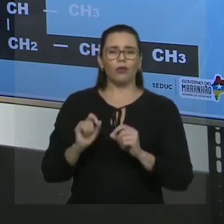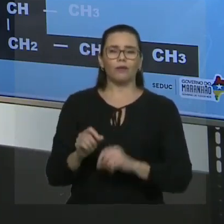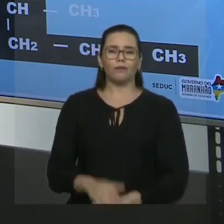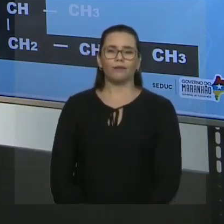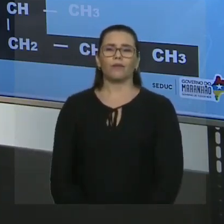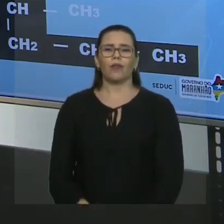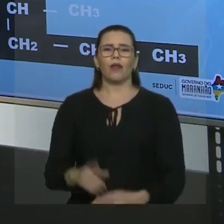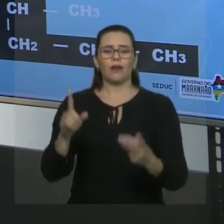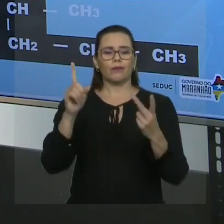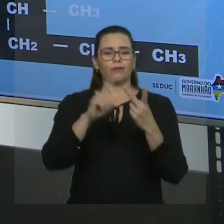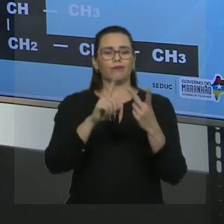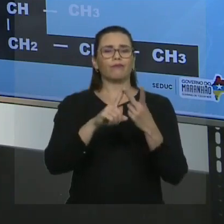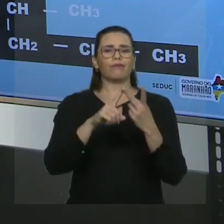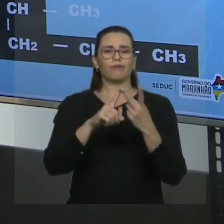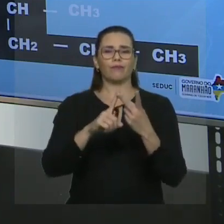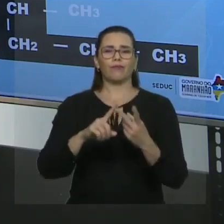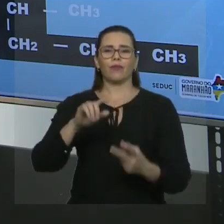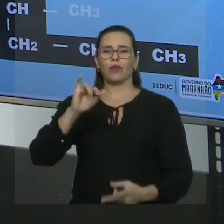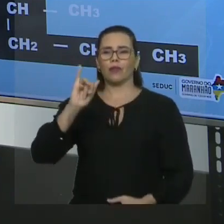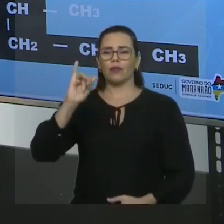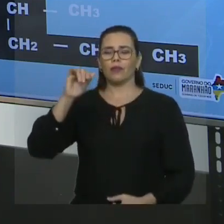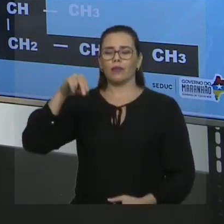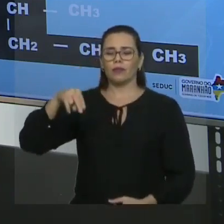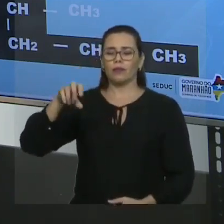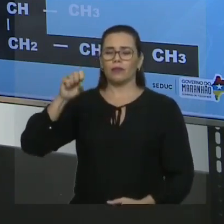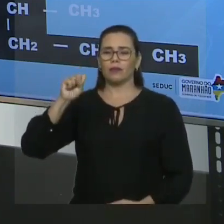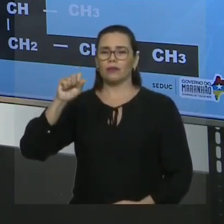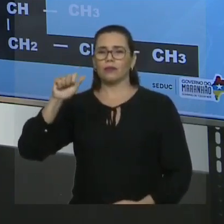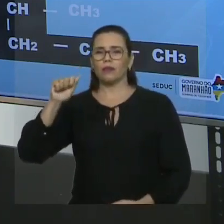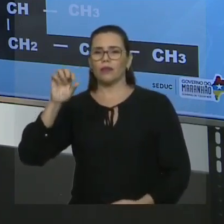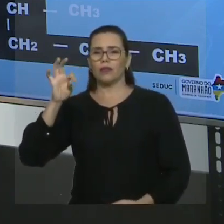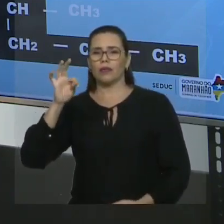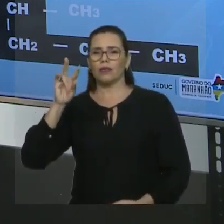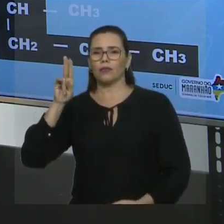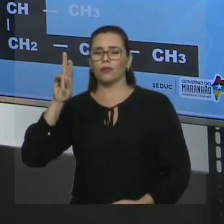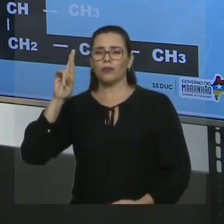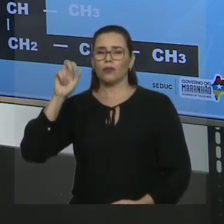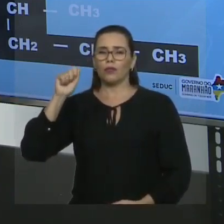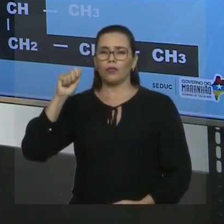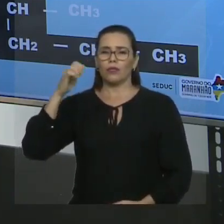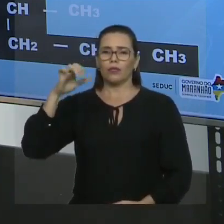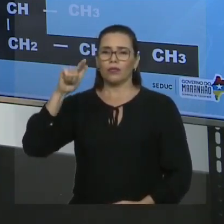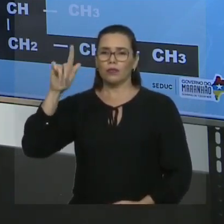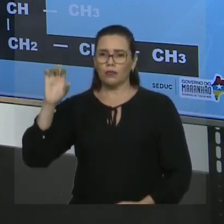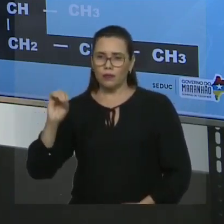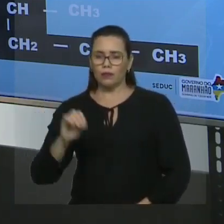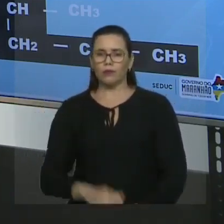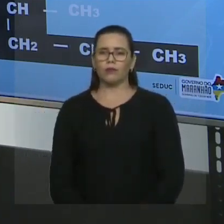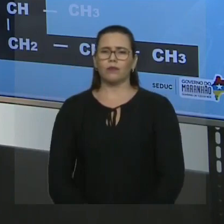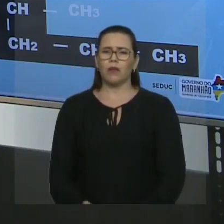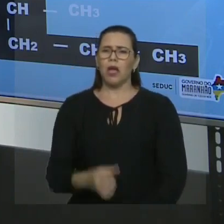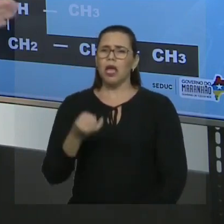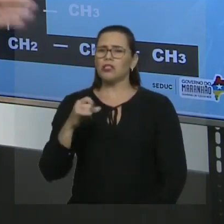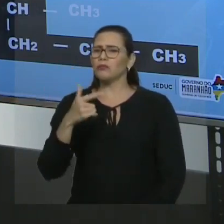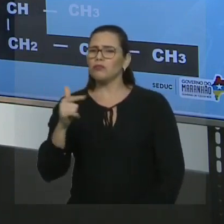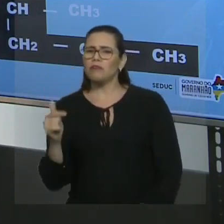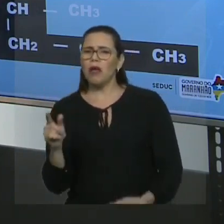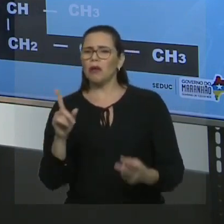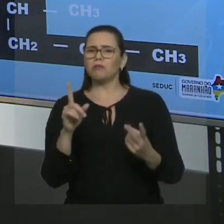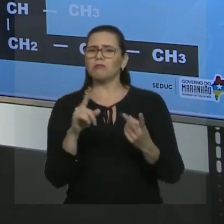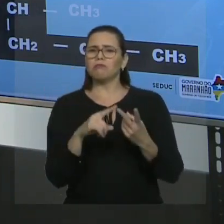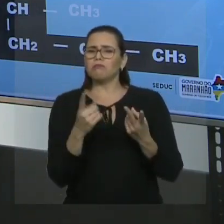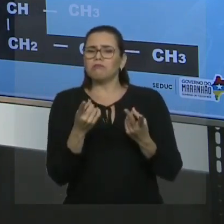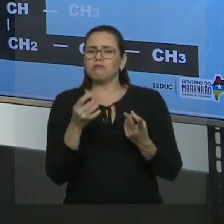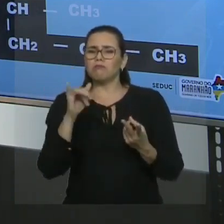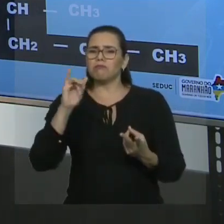tiver, da extremidade da insaturação. E se não tiver insaturação? Da extremidade mais próxima dos radicais. Então, achamos a cadeia principal,